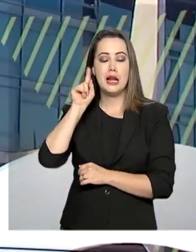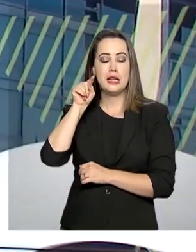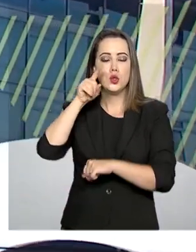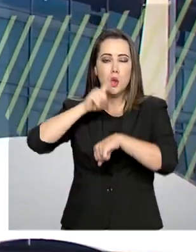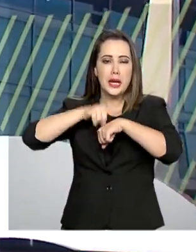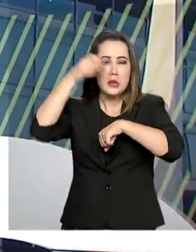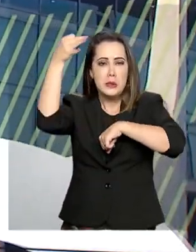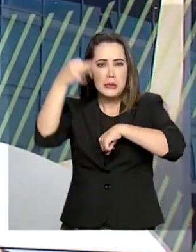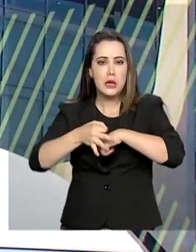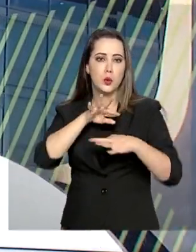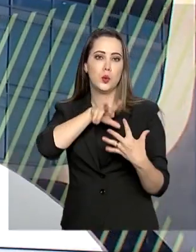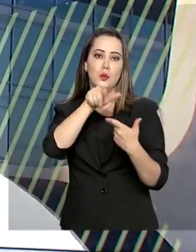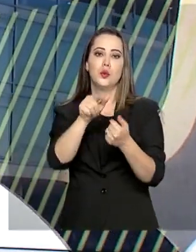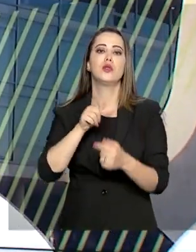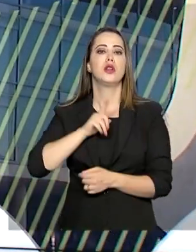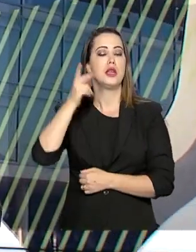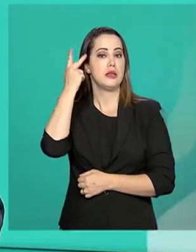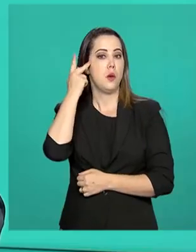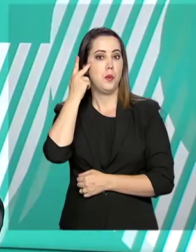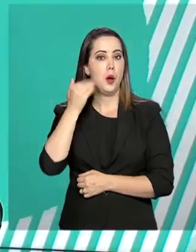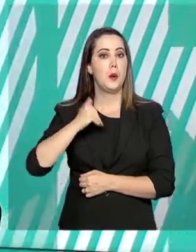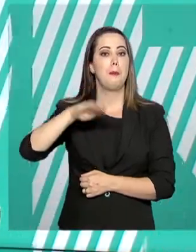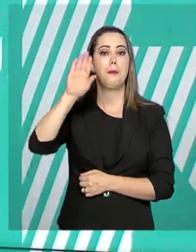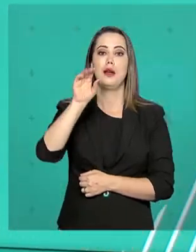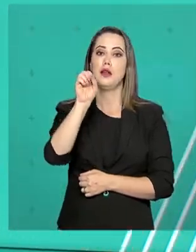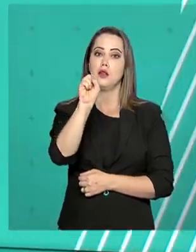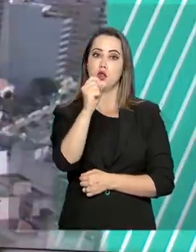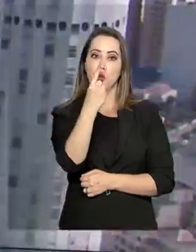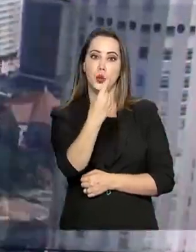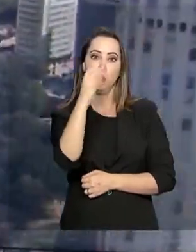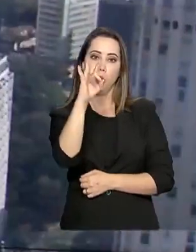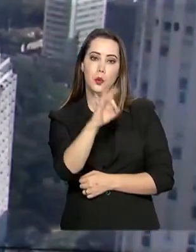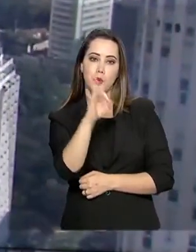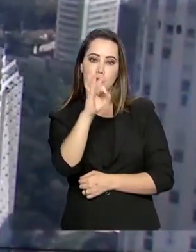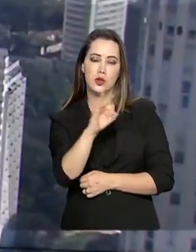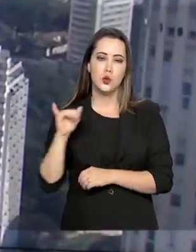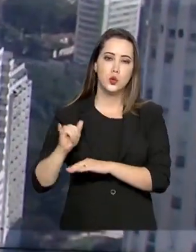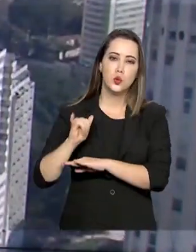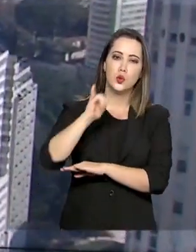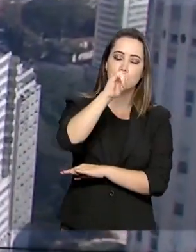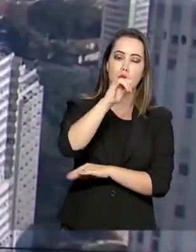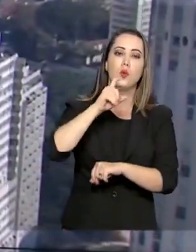Guarulhos, na Grande São Paulo, com mais de 81% dos voos no horário.